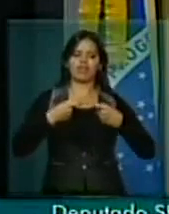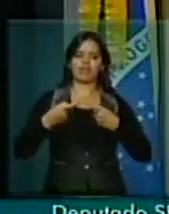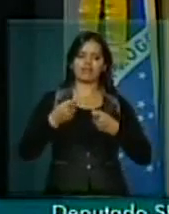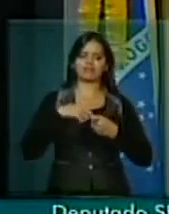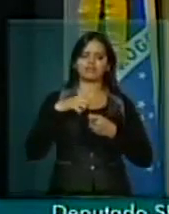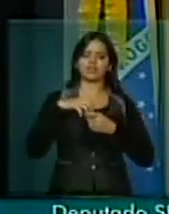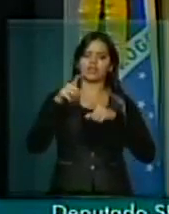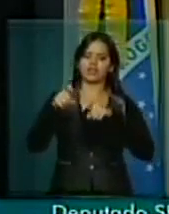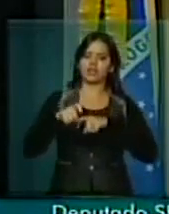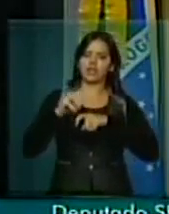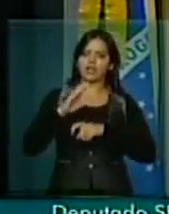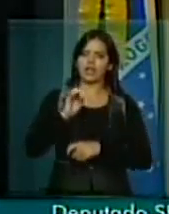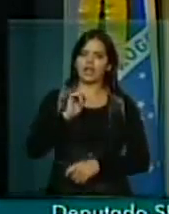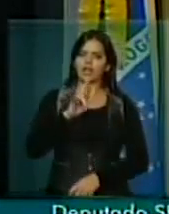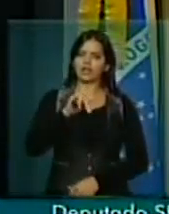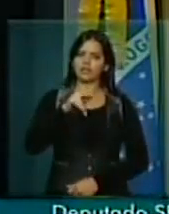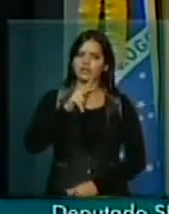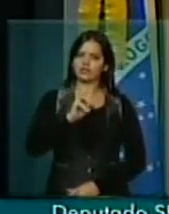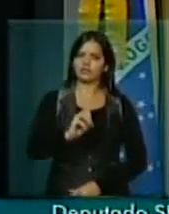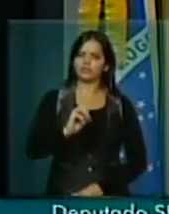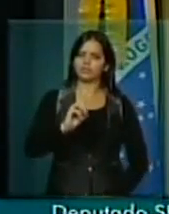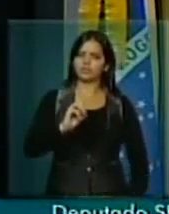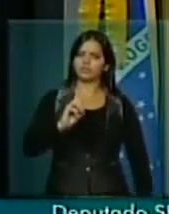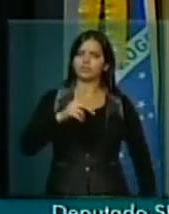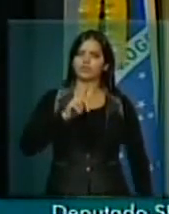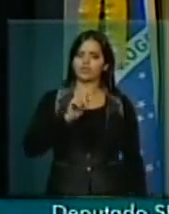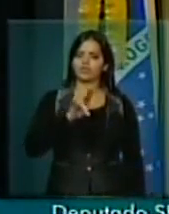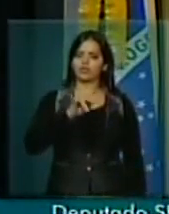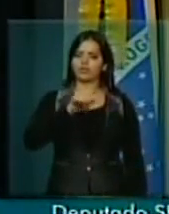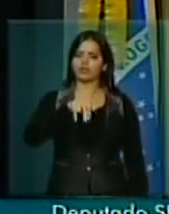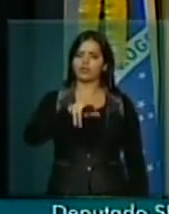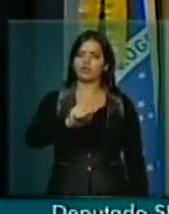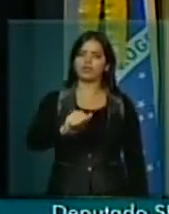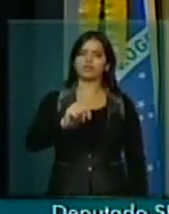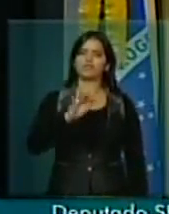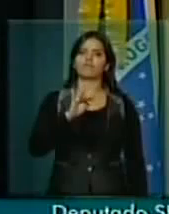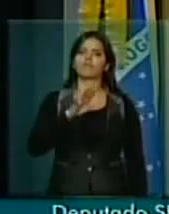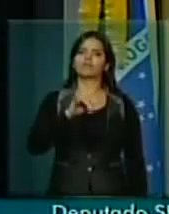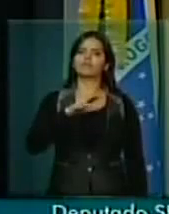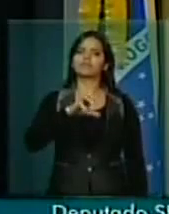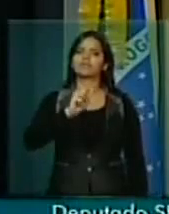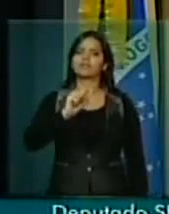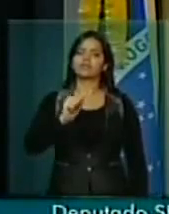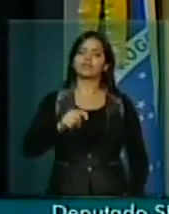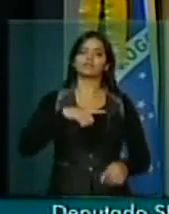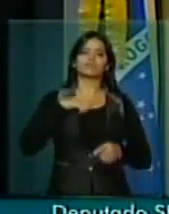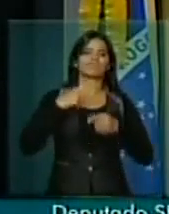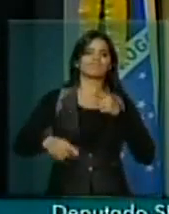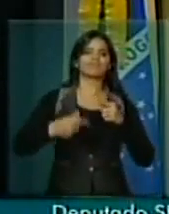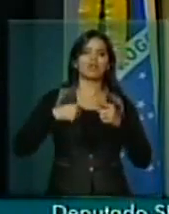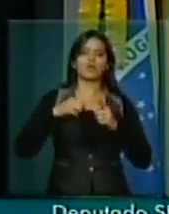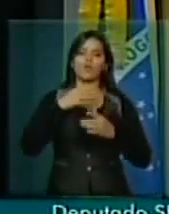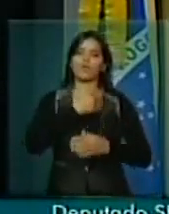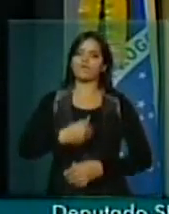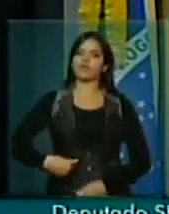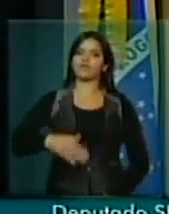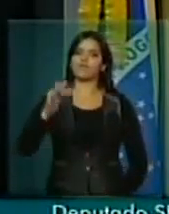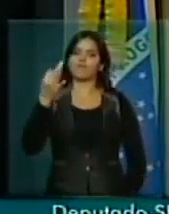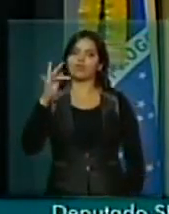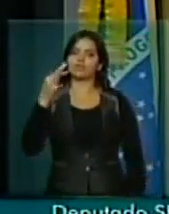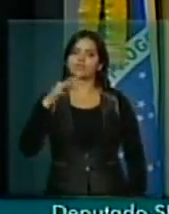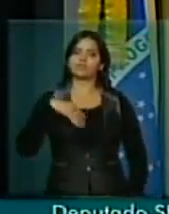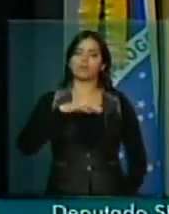garimpos clandestinos lá na Guiana Francesa e uma repressão muito forte do governo francês através de sua polícia